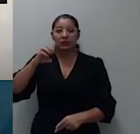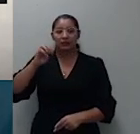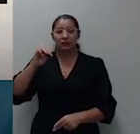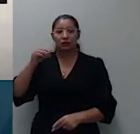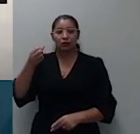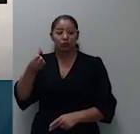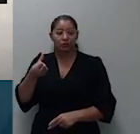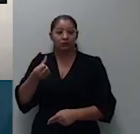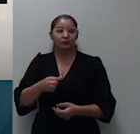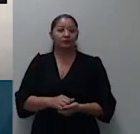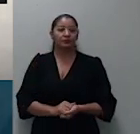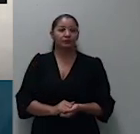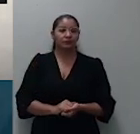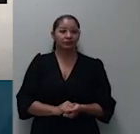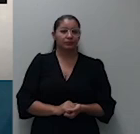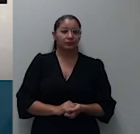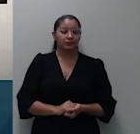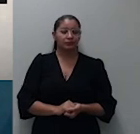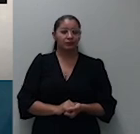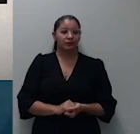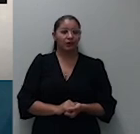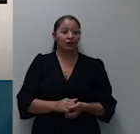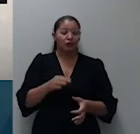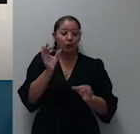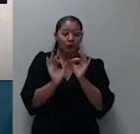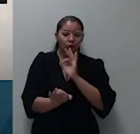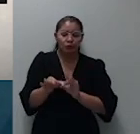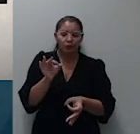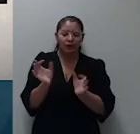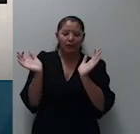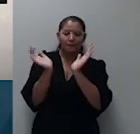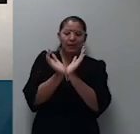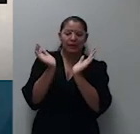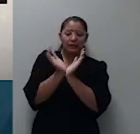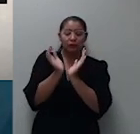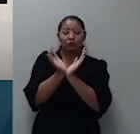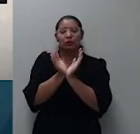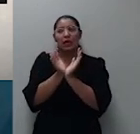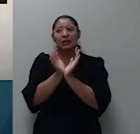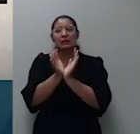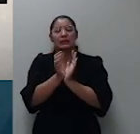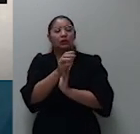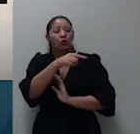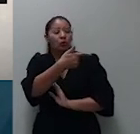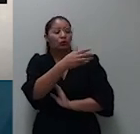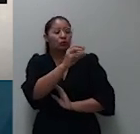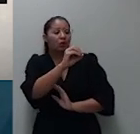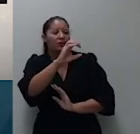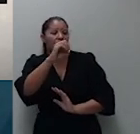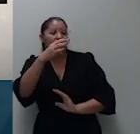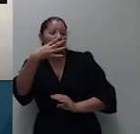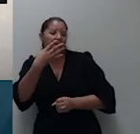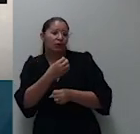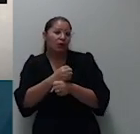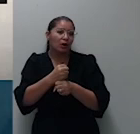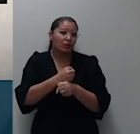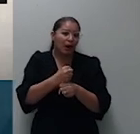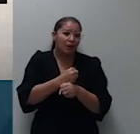originalmente julgado pela quarta turma em 2004 sob a relatoria do ministro Barros Monteiros